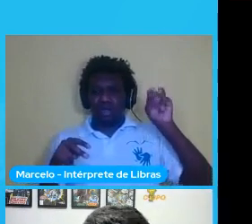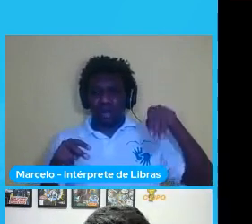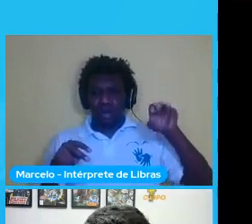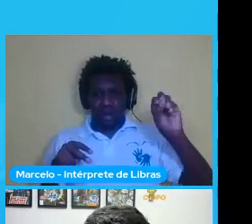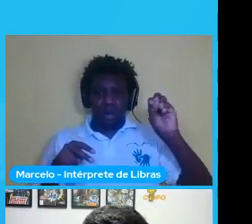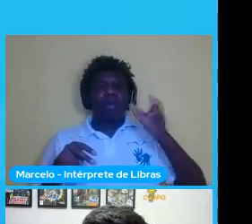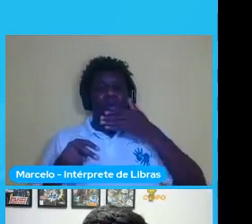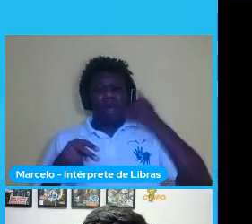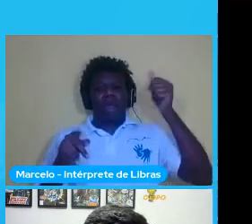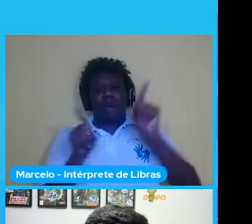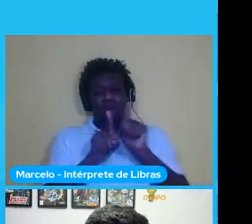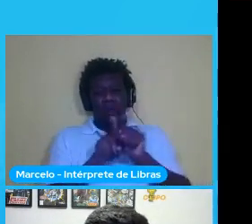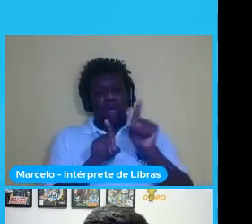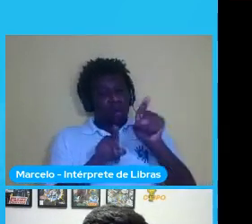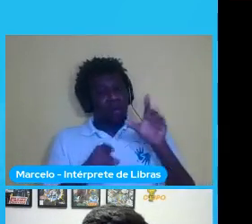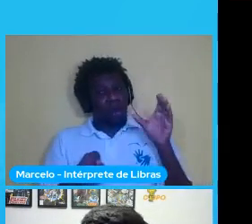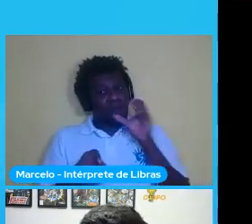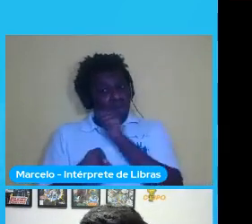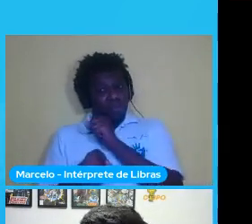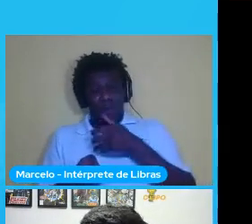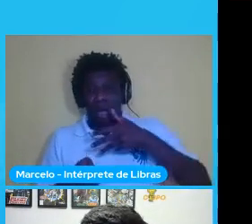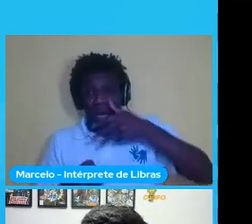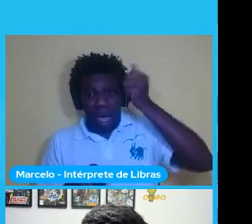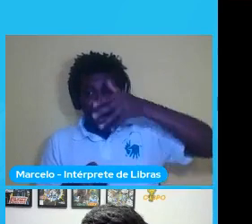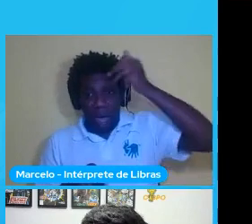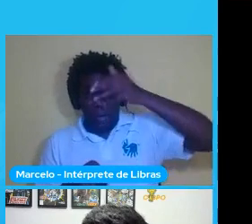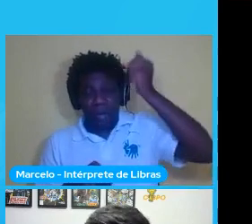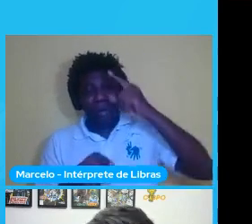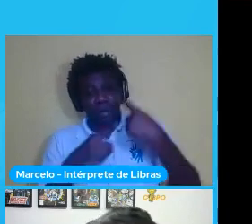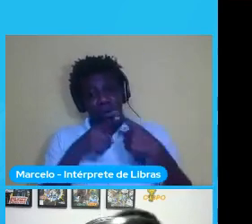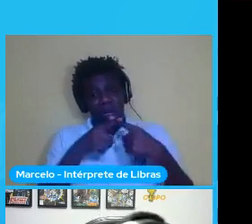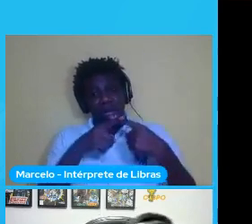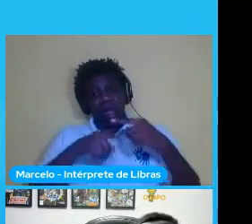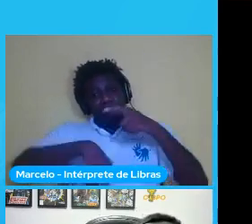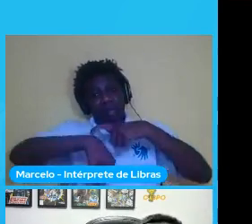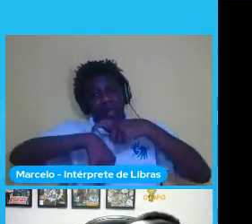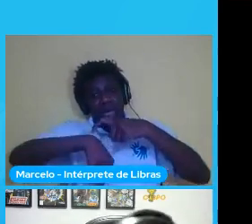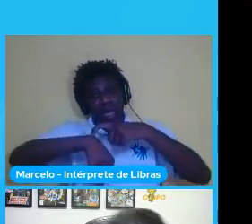correr um pouquinho a gente está quase acima do tempo então um pouquinho da abordagem de treinamento